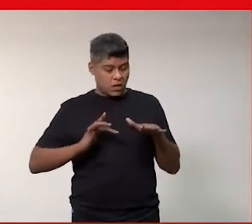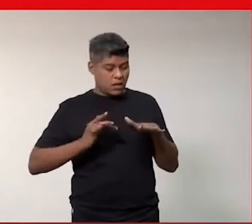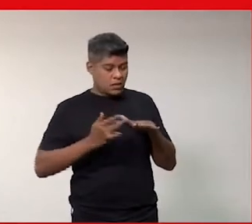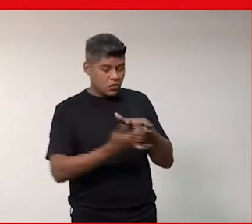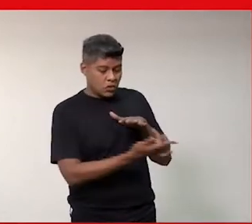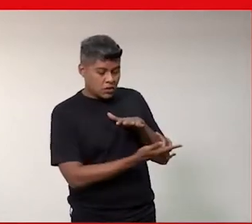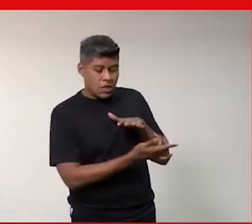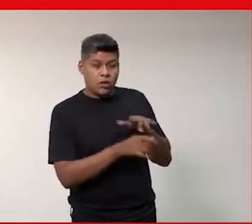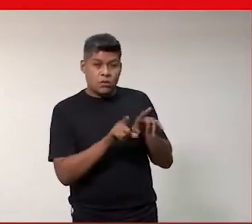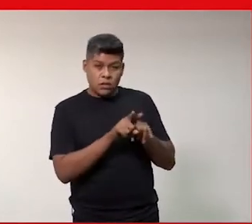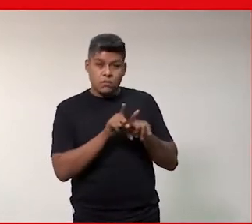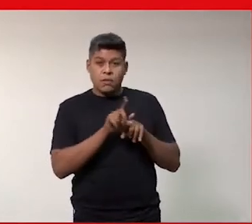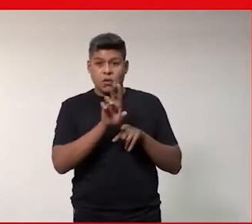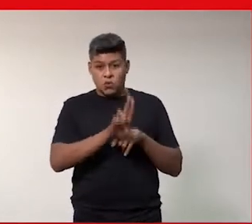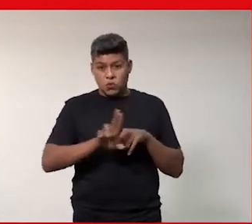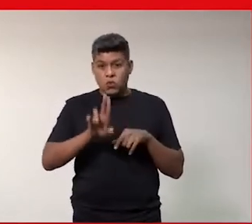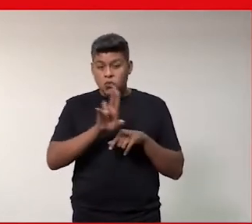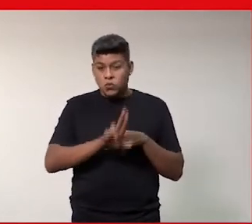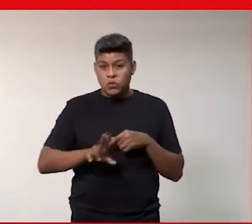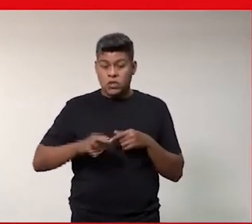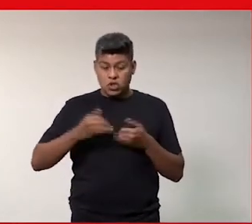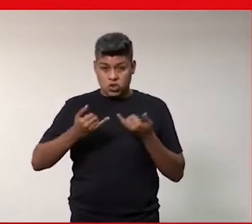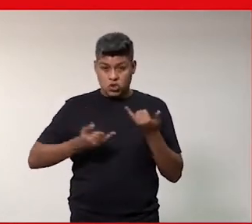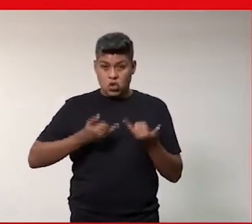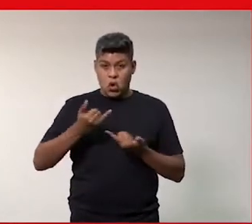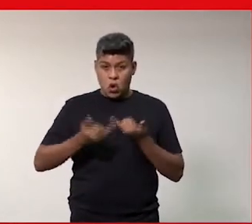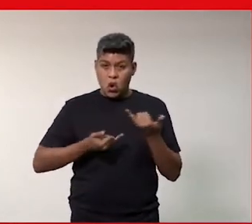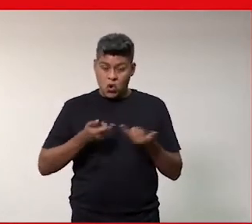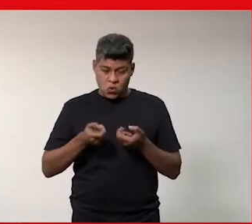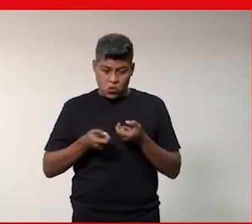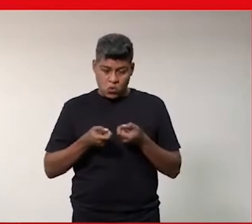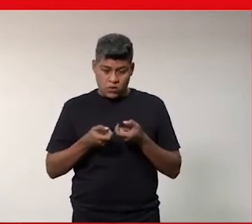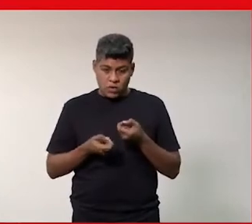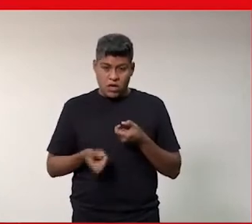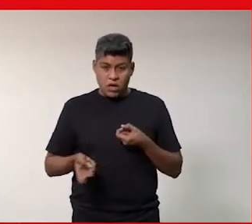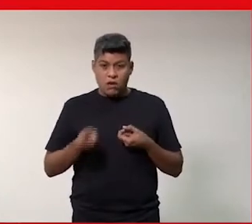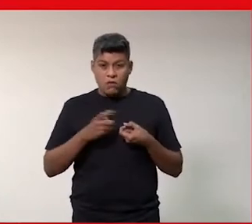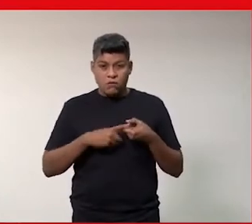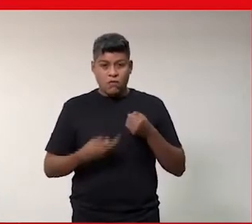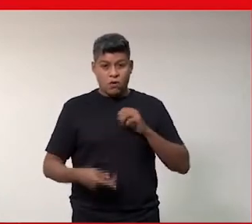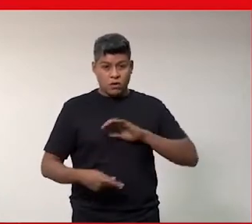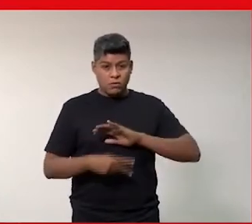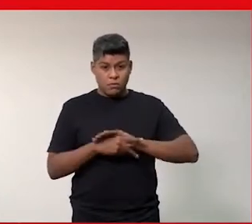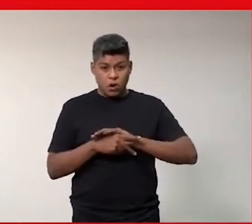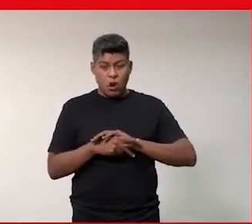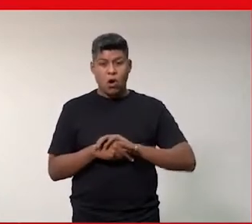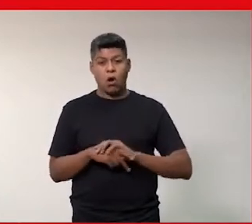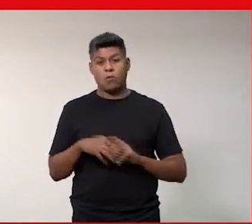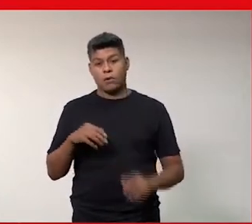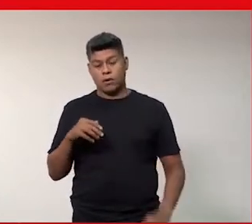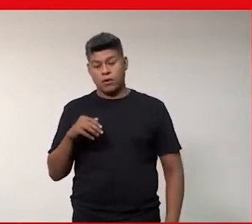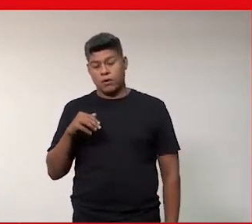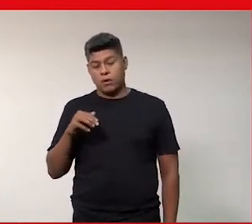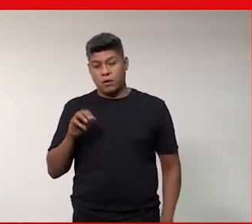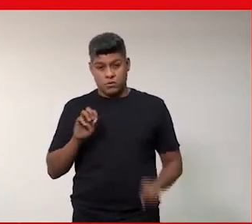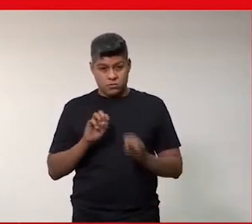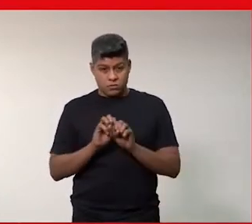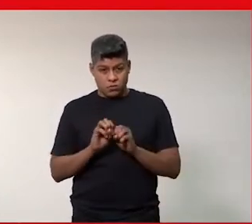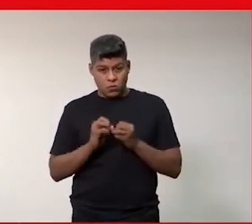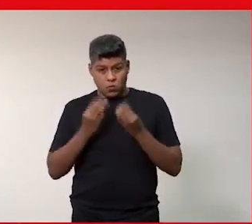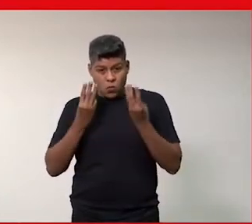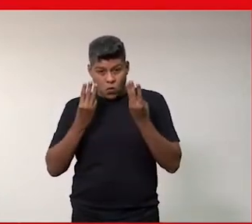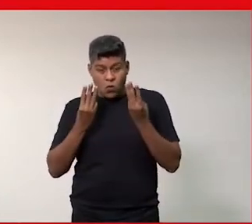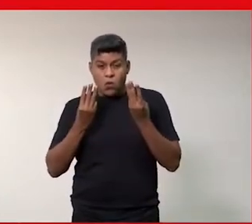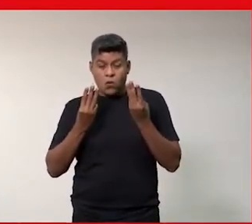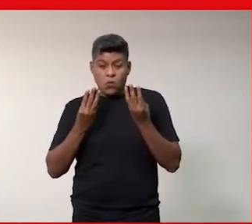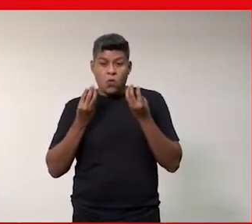e maioria no uso de jogos eletrônicos então voltando a questão trazida pela moderadora do nosso workshop como